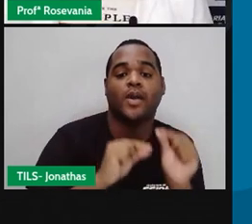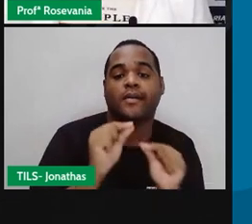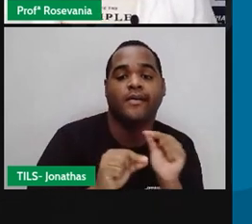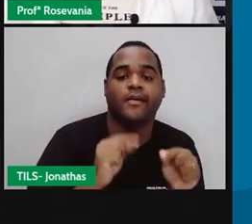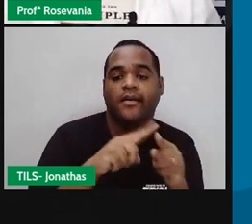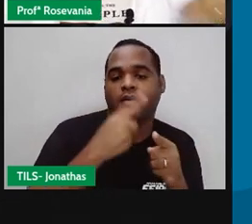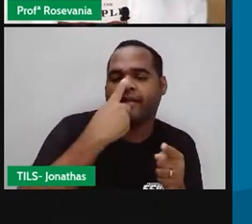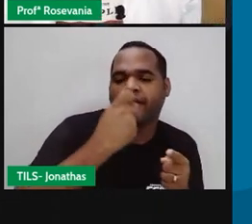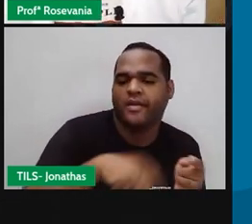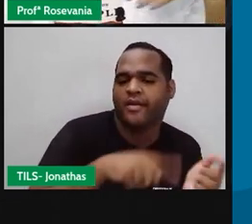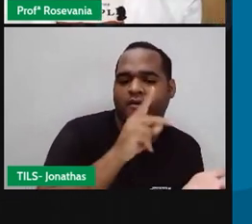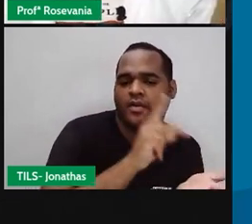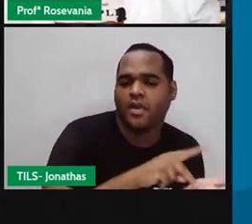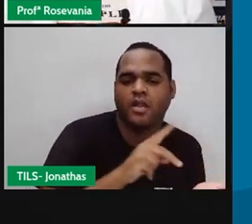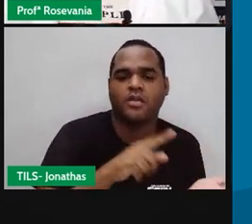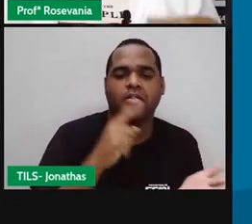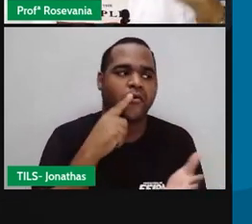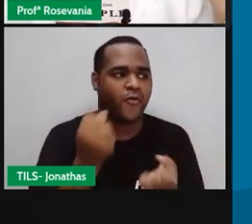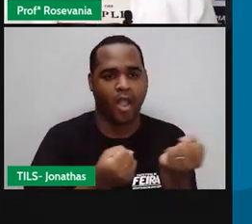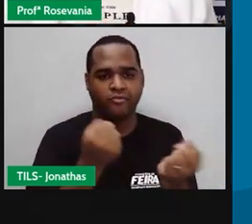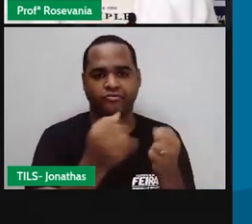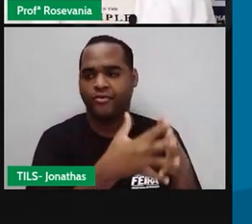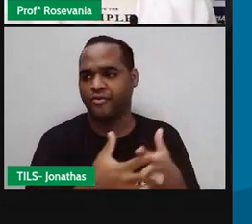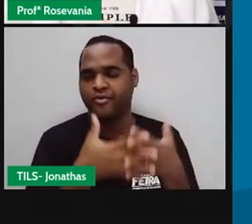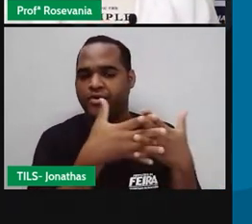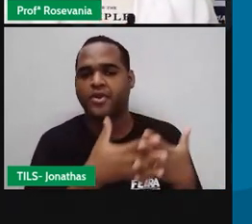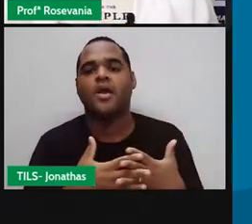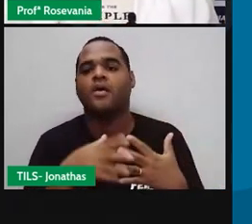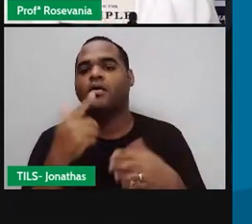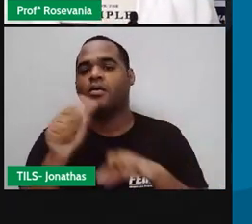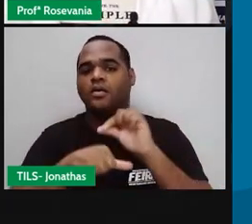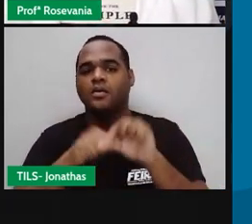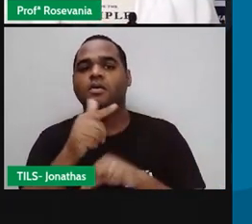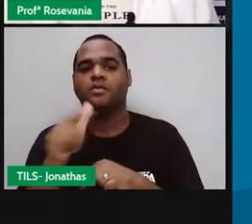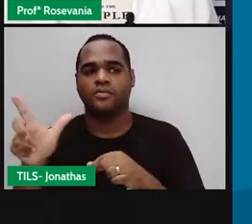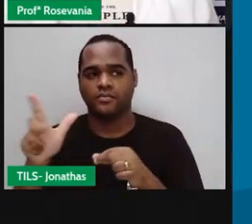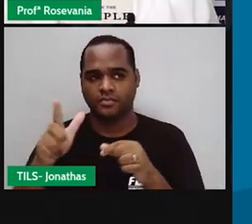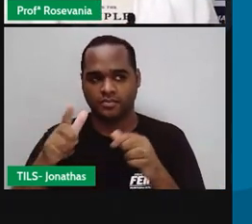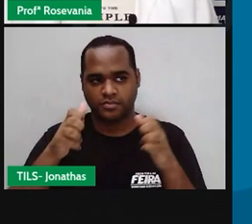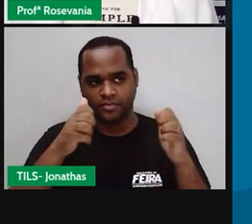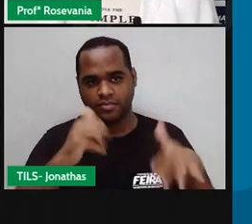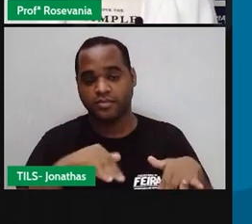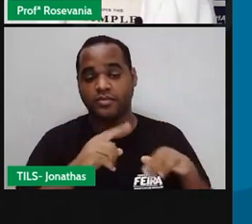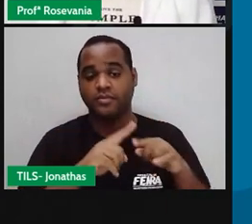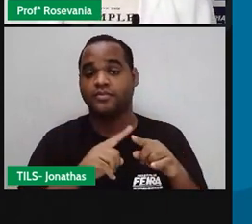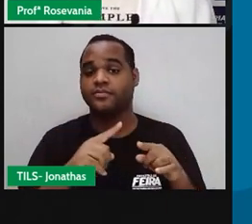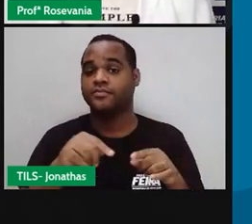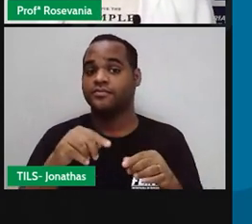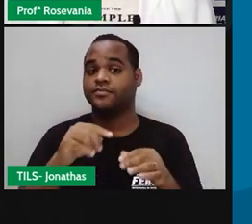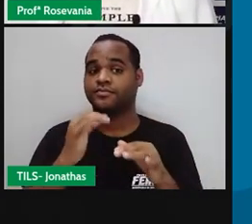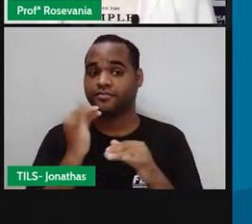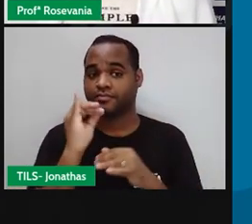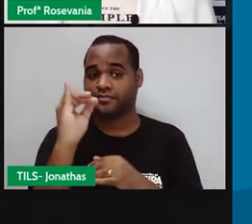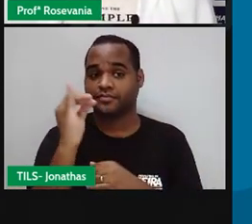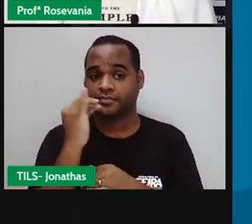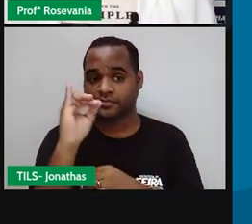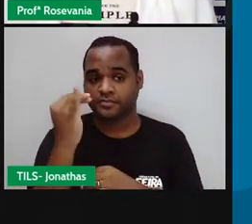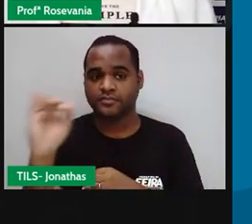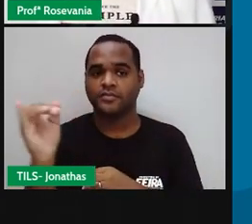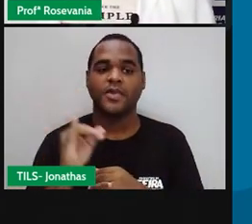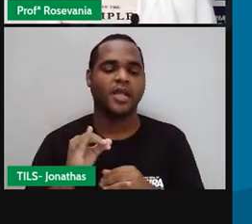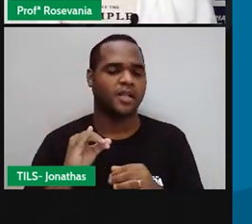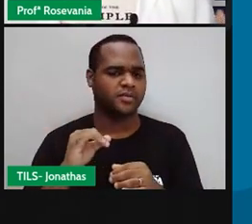no lixo comum e o carro vem, faz a coleta e vai parar no lixão. Então, economia de energia elétrica, né, a gente tem